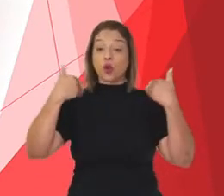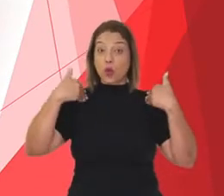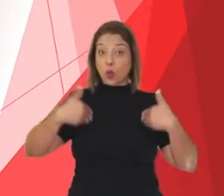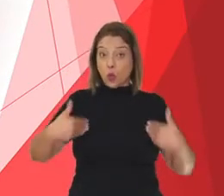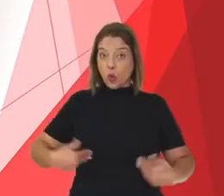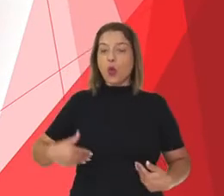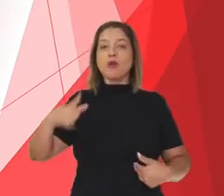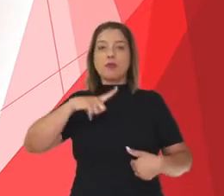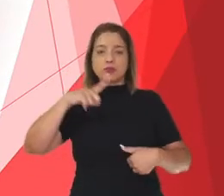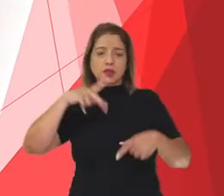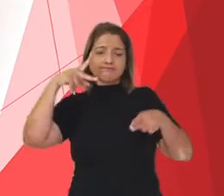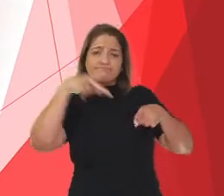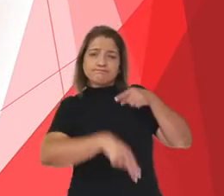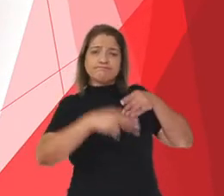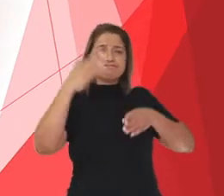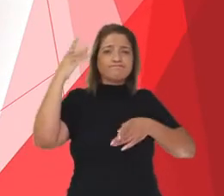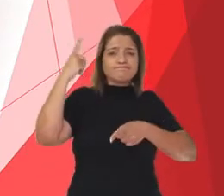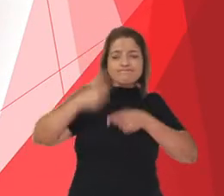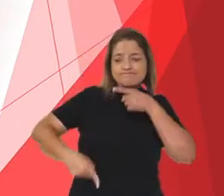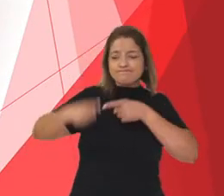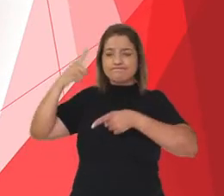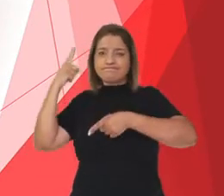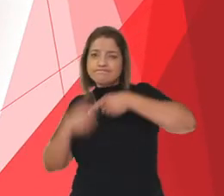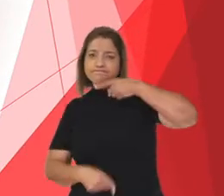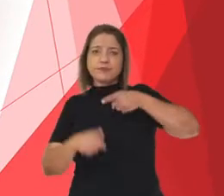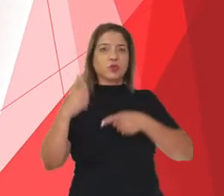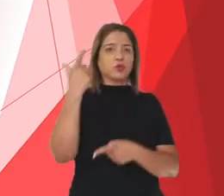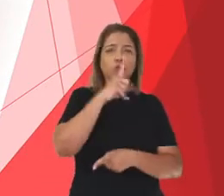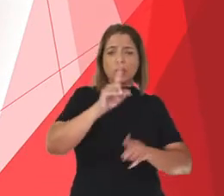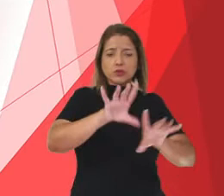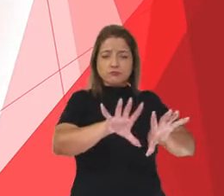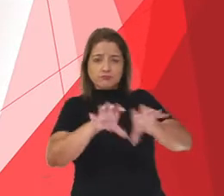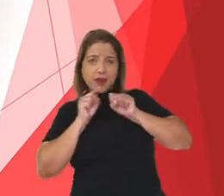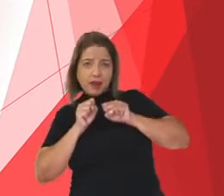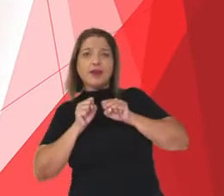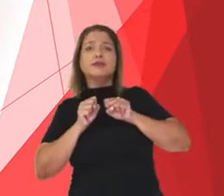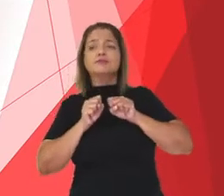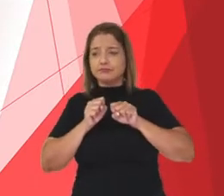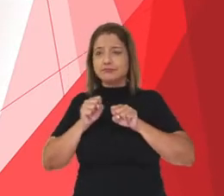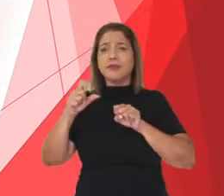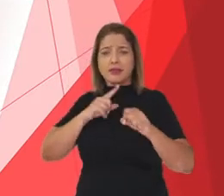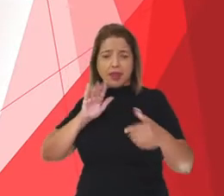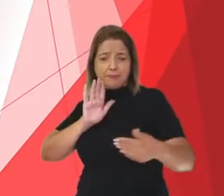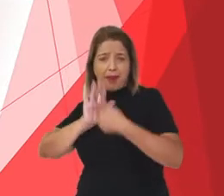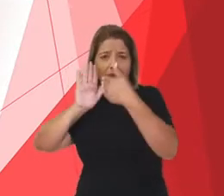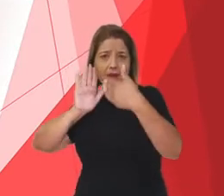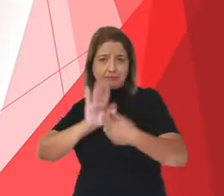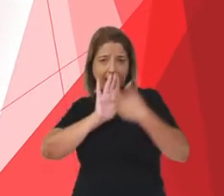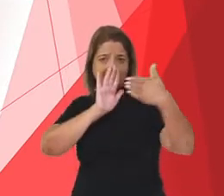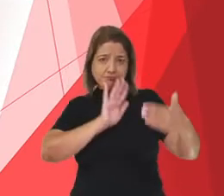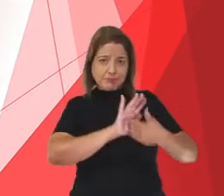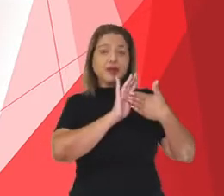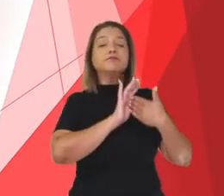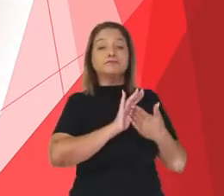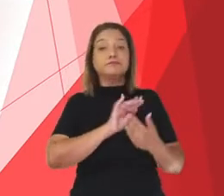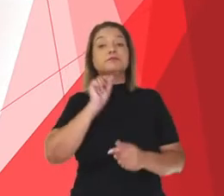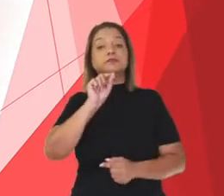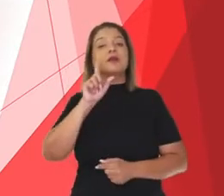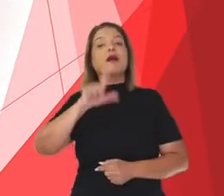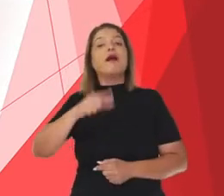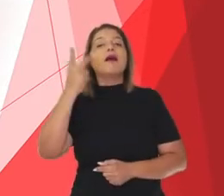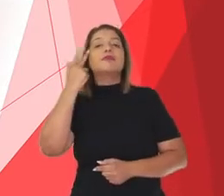barreiras que tentam impedir sua entrada. A pele é uma delas. E é uma barreira